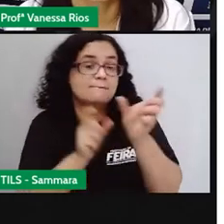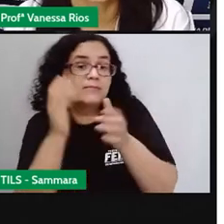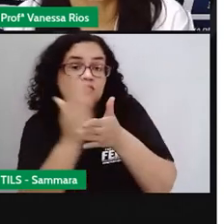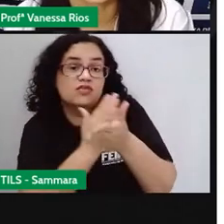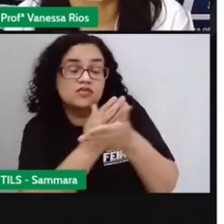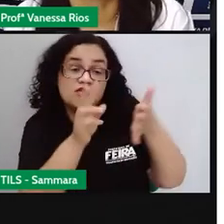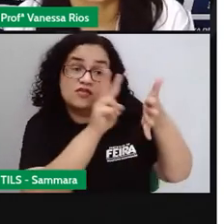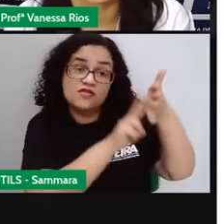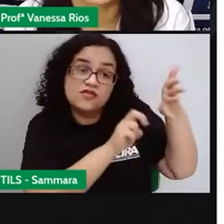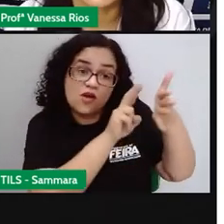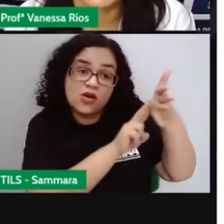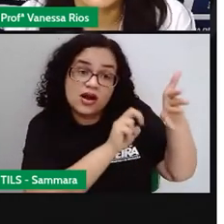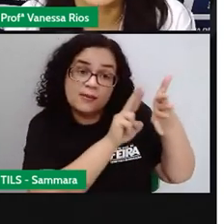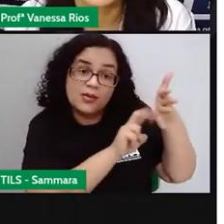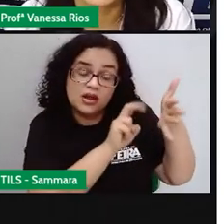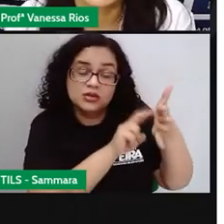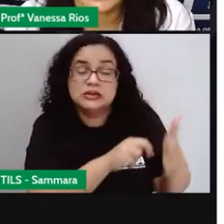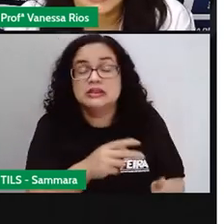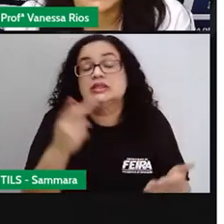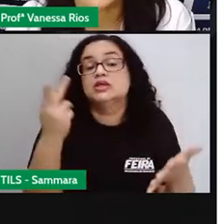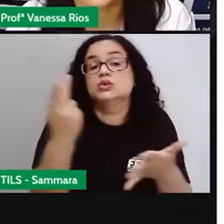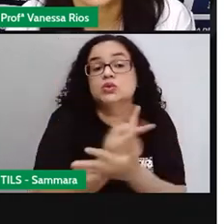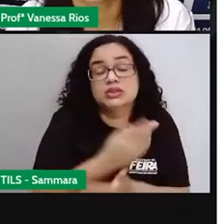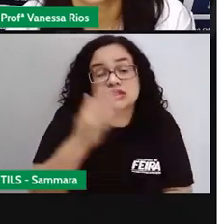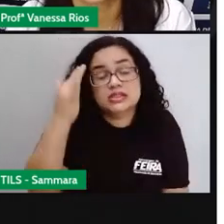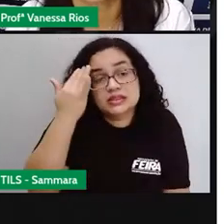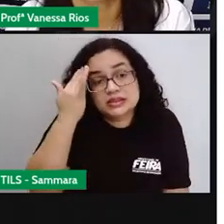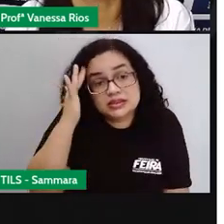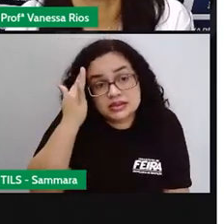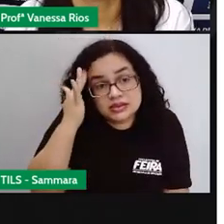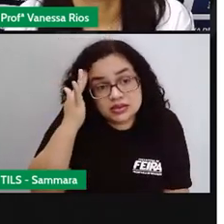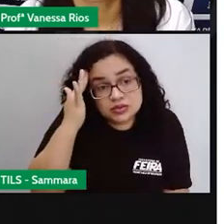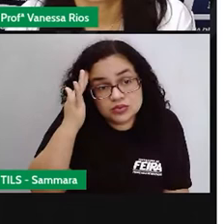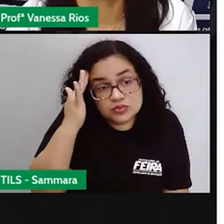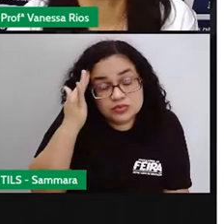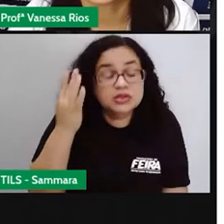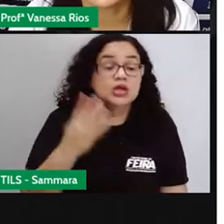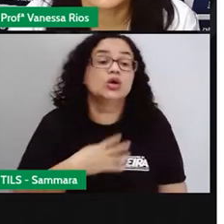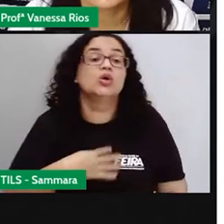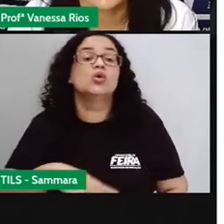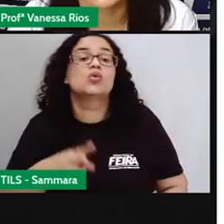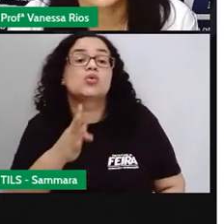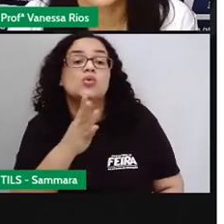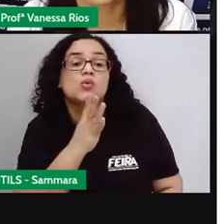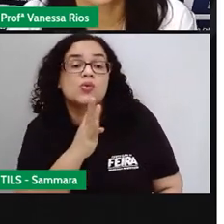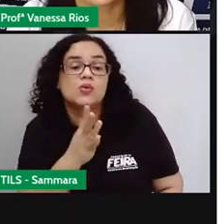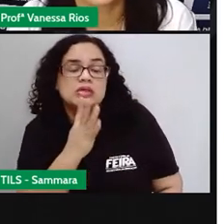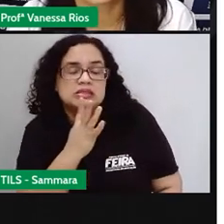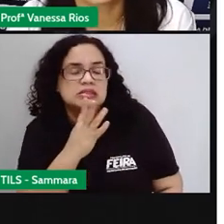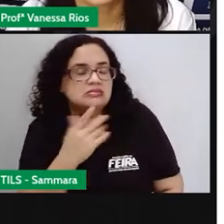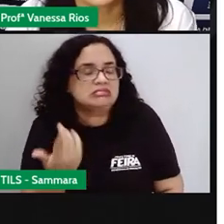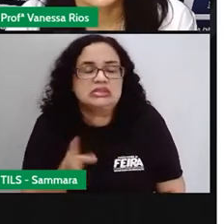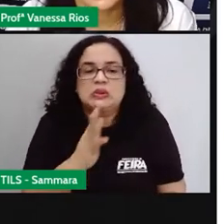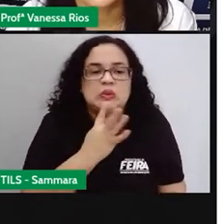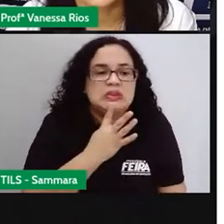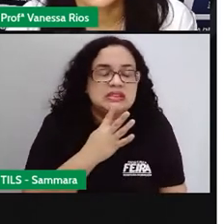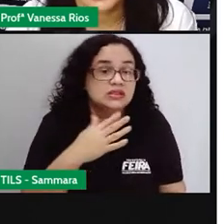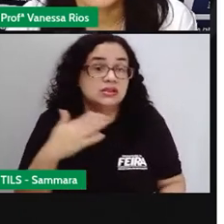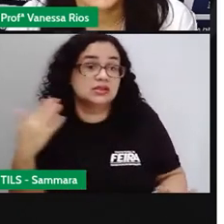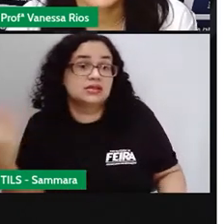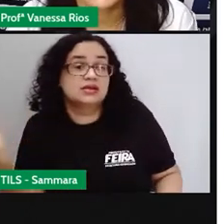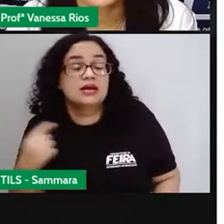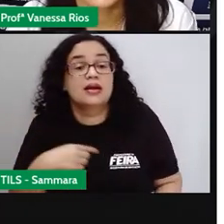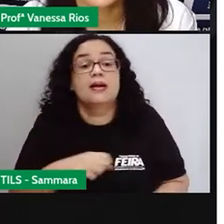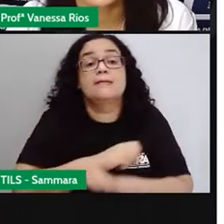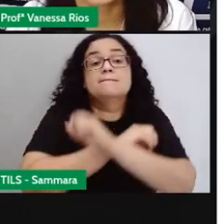do que está acontecendo, entender o que está acontecendo, conhecer aquilo que a gente não conhece. E aí a gente